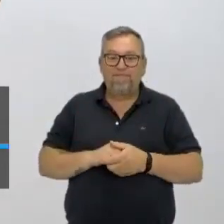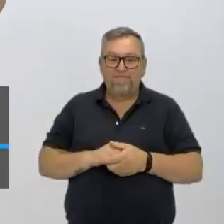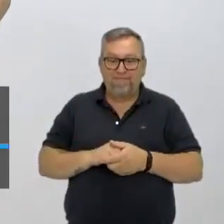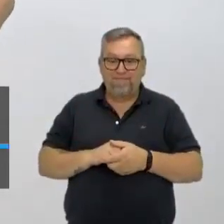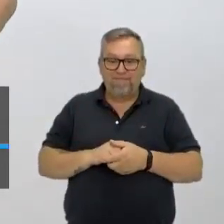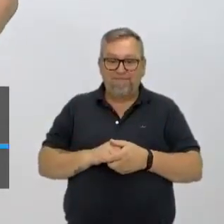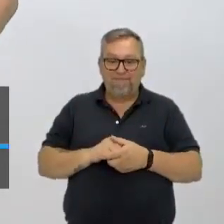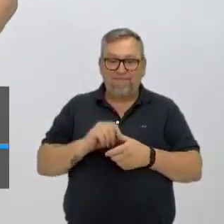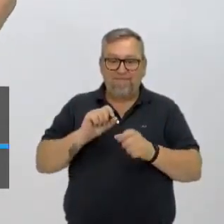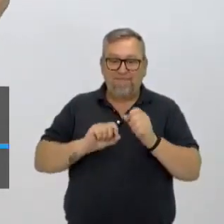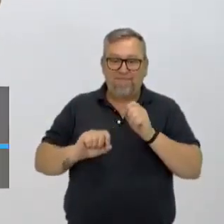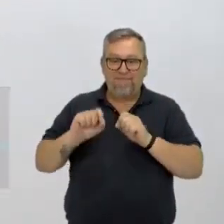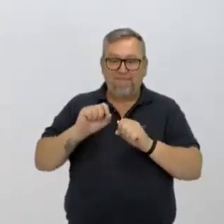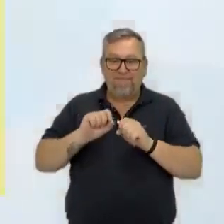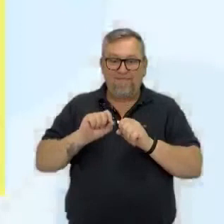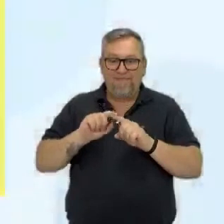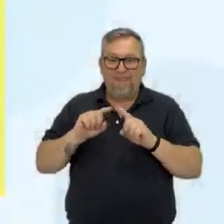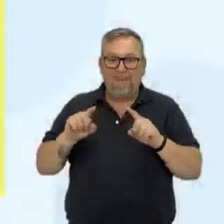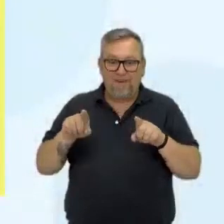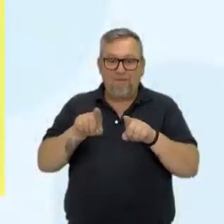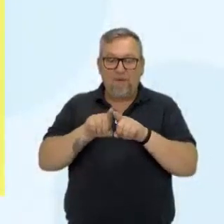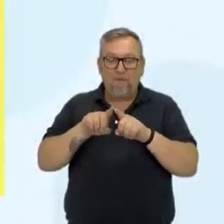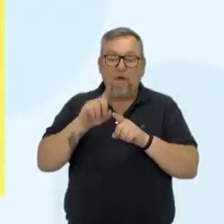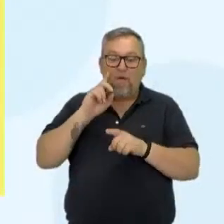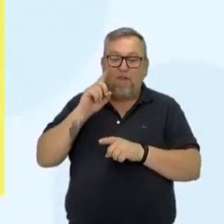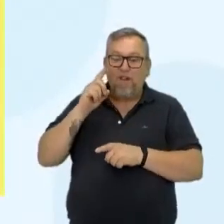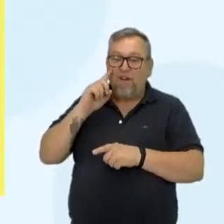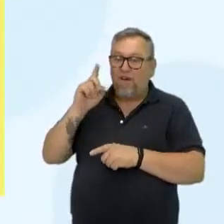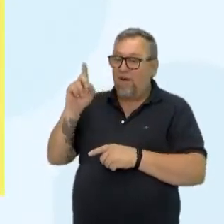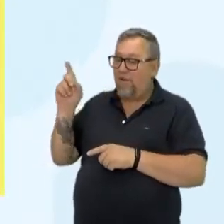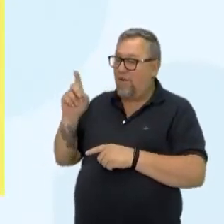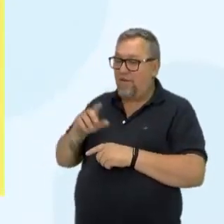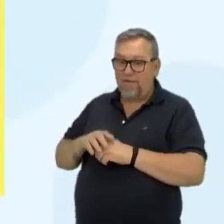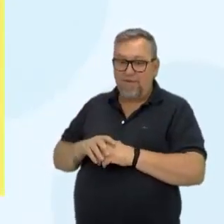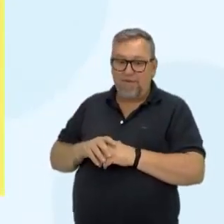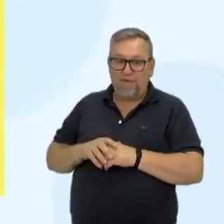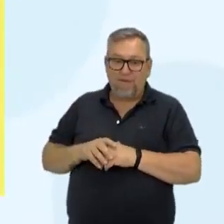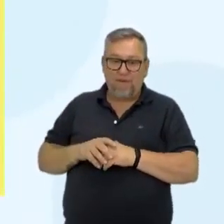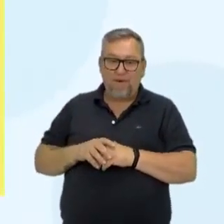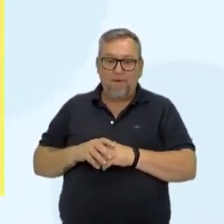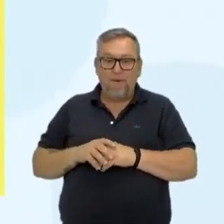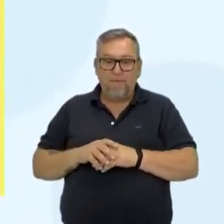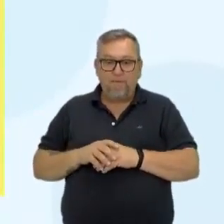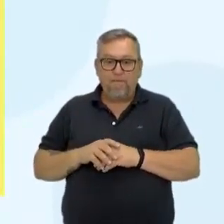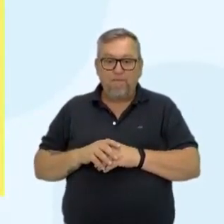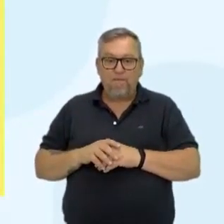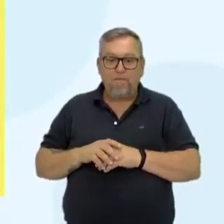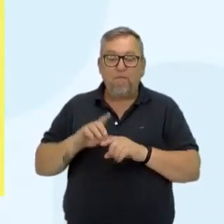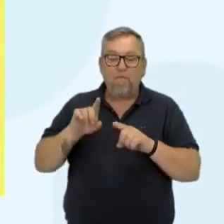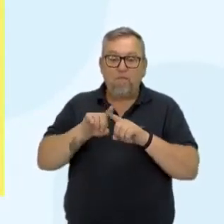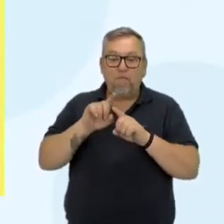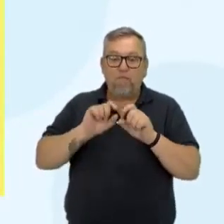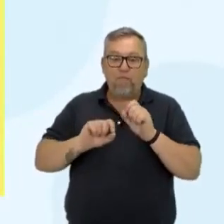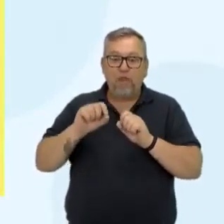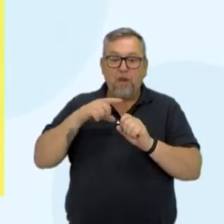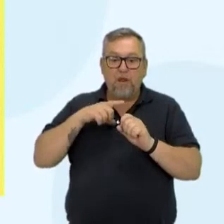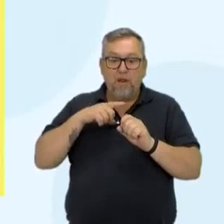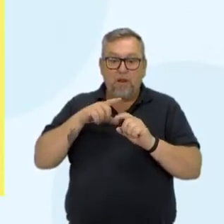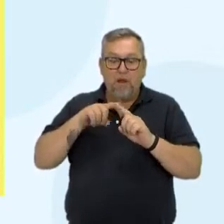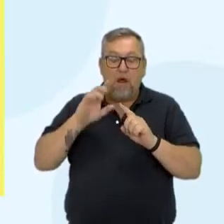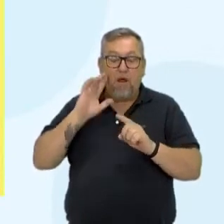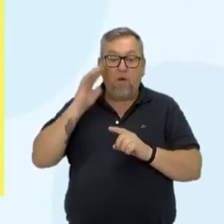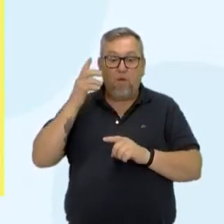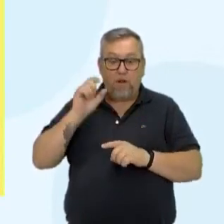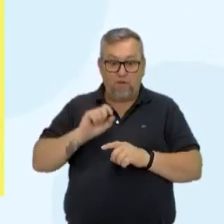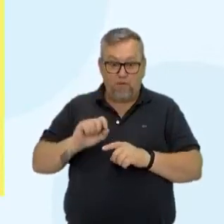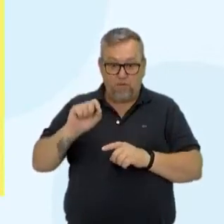o que é o efeito estufa? Na tela para você, ó. O efeito estufa, ele decorre de